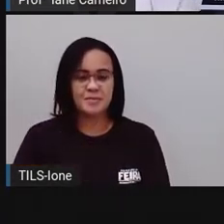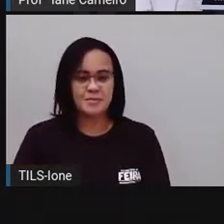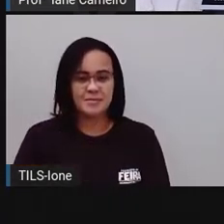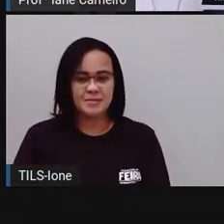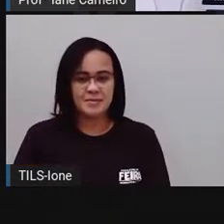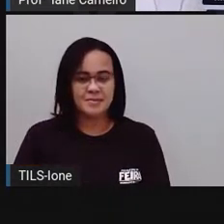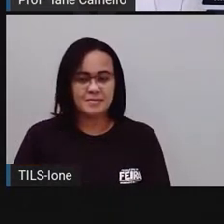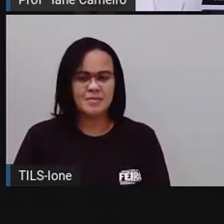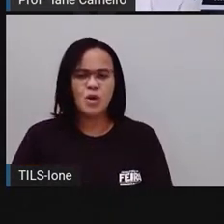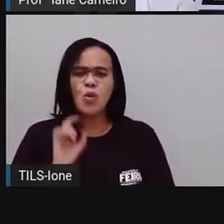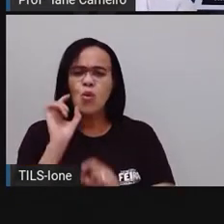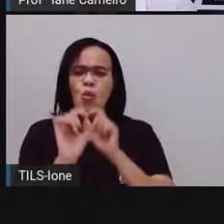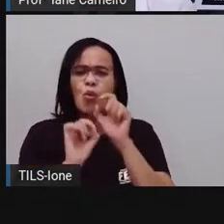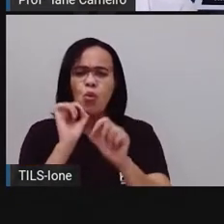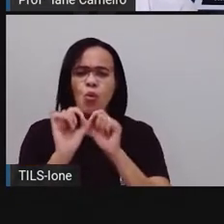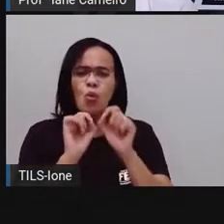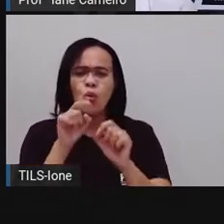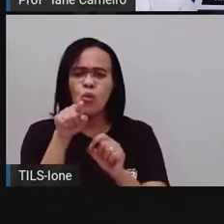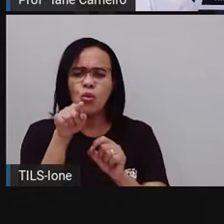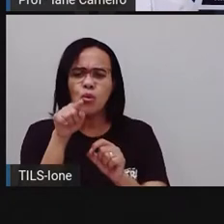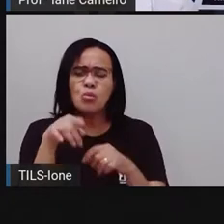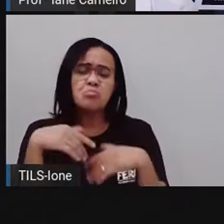E isto, o que é?